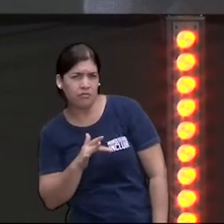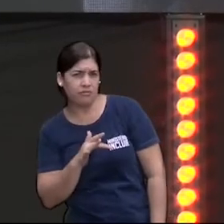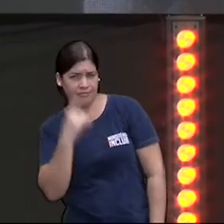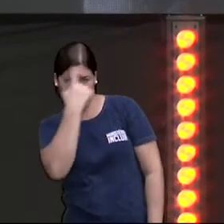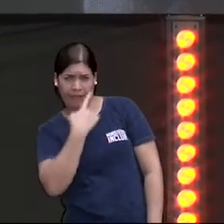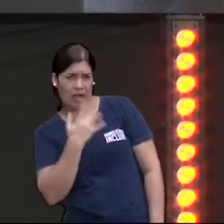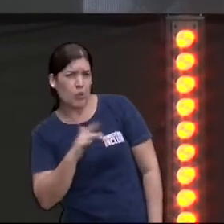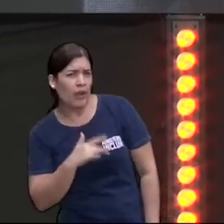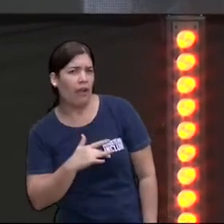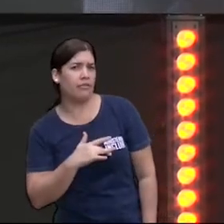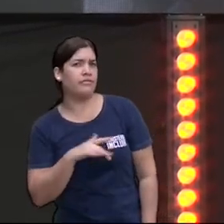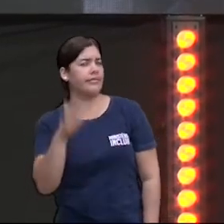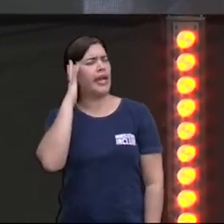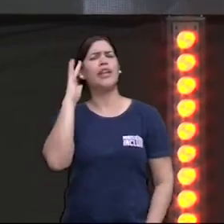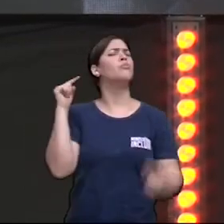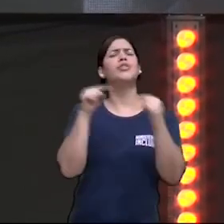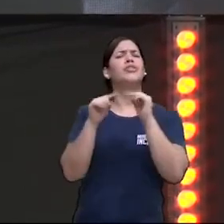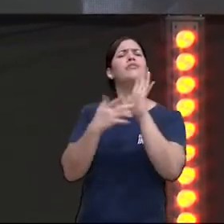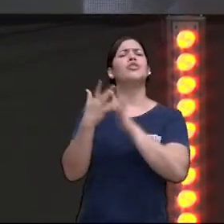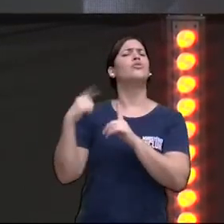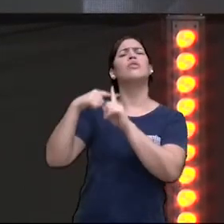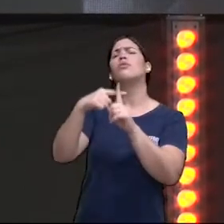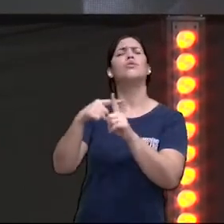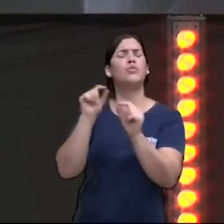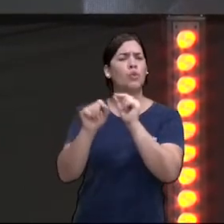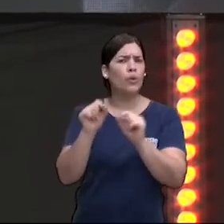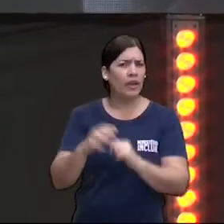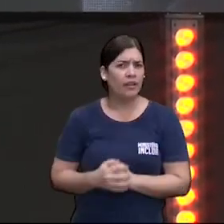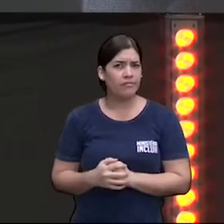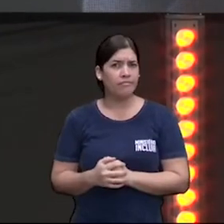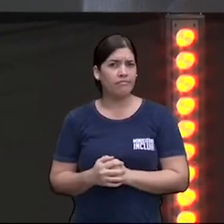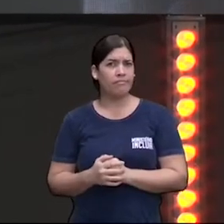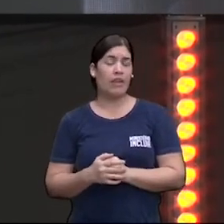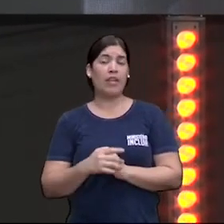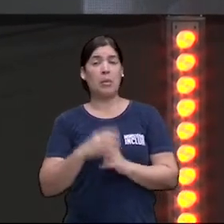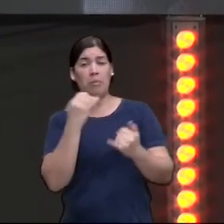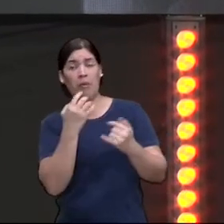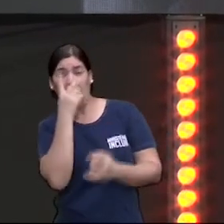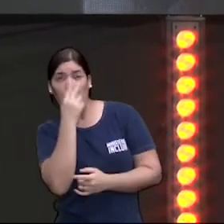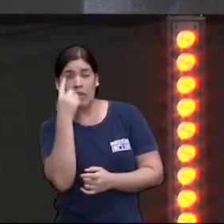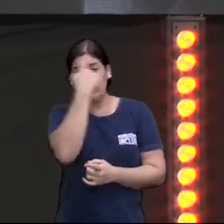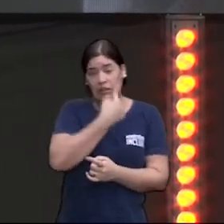Você acha que Jesus foi para a cruz só para você ficar com um quadro de alguém sofridinho?